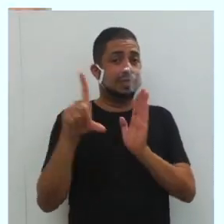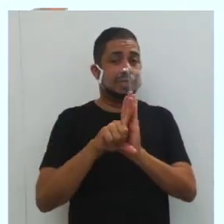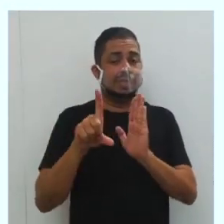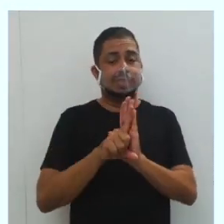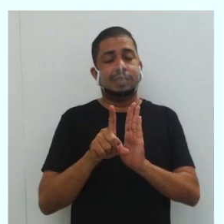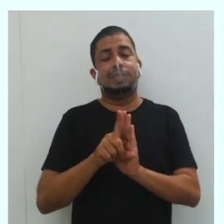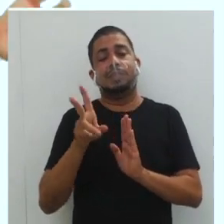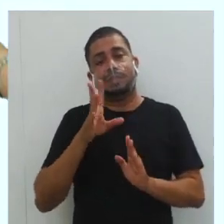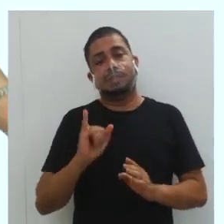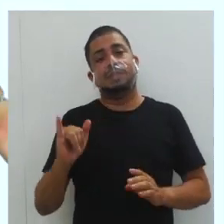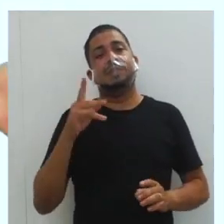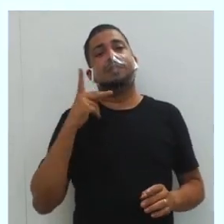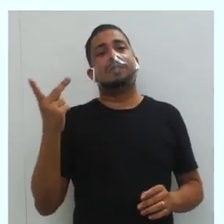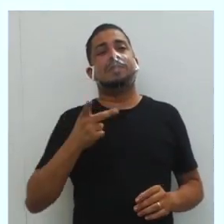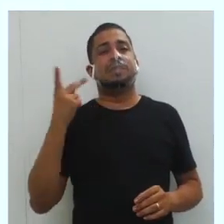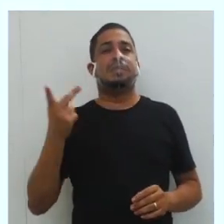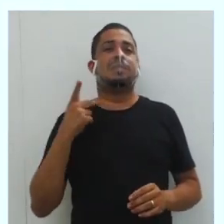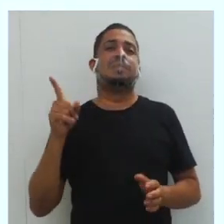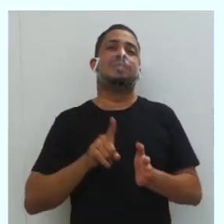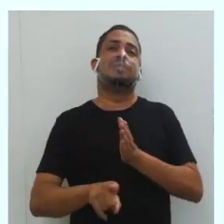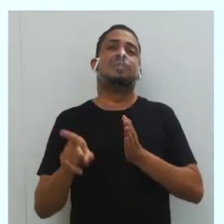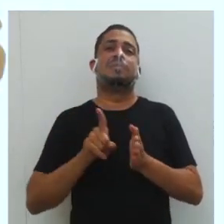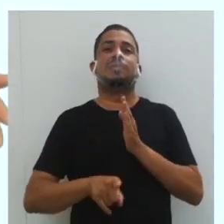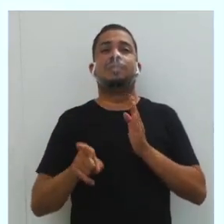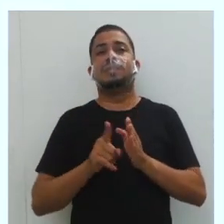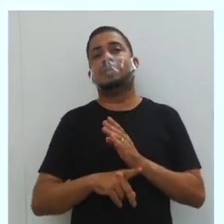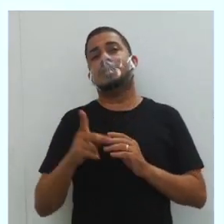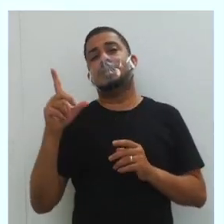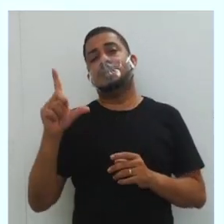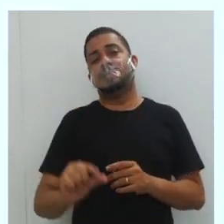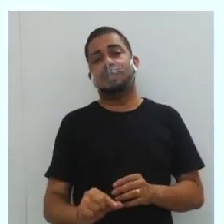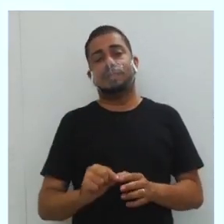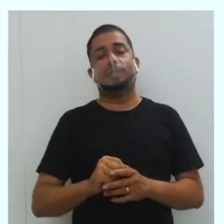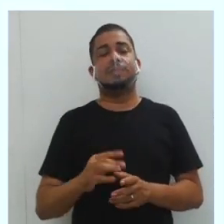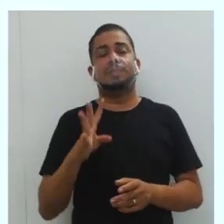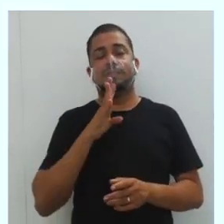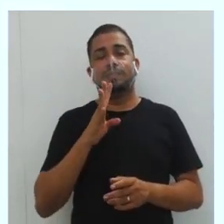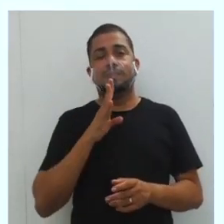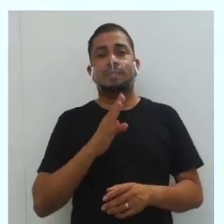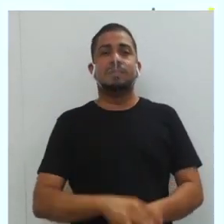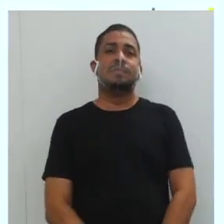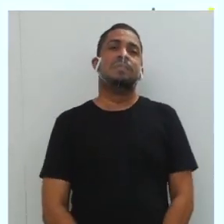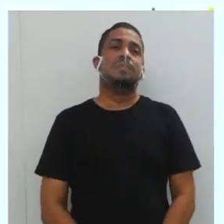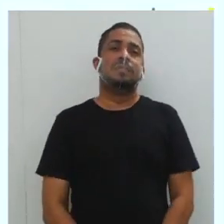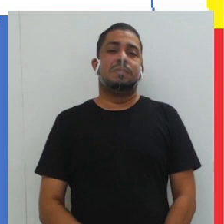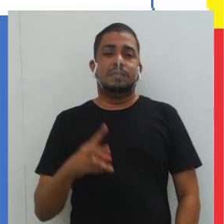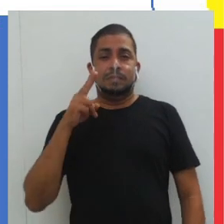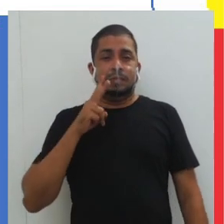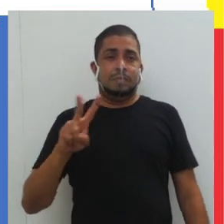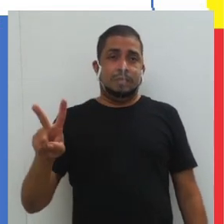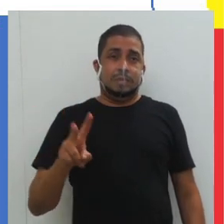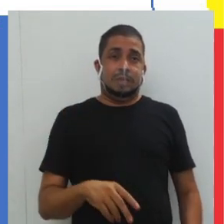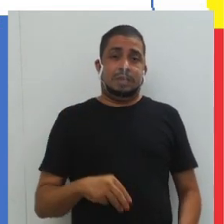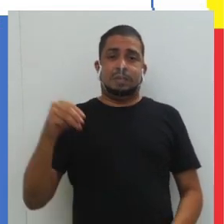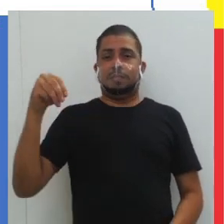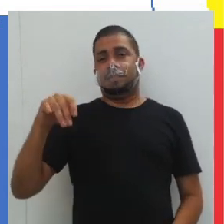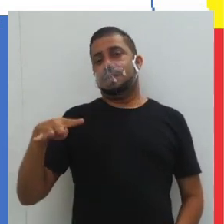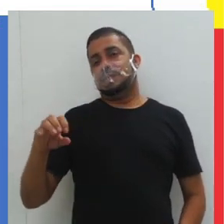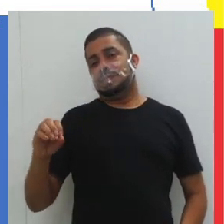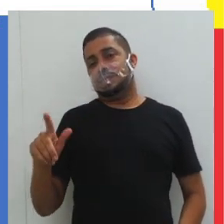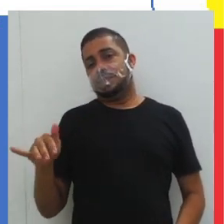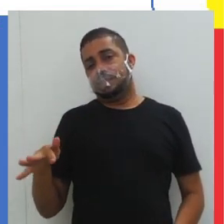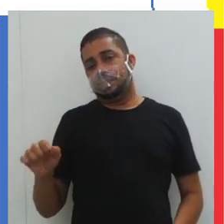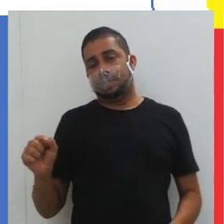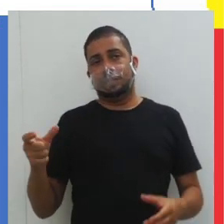E essas leis vão falar sobre a questão de duas minorias. Vamos conhecê-las. Vejam só. As minorias